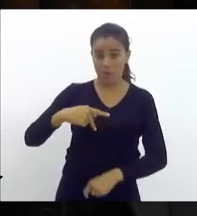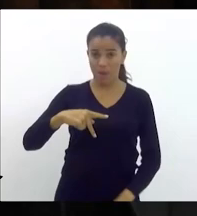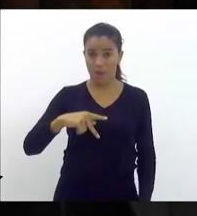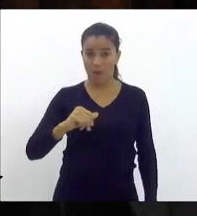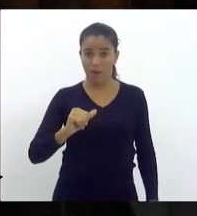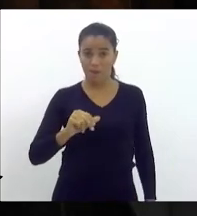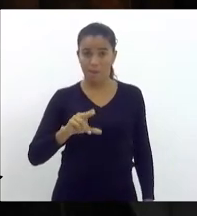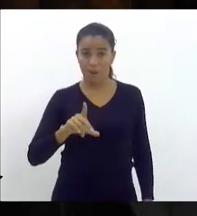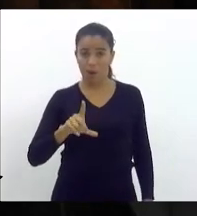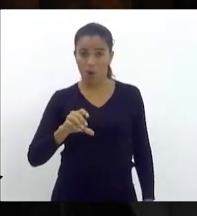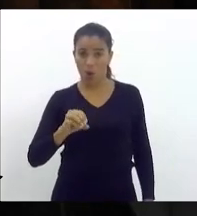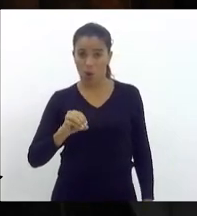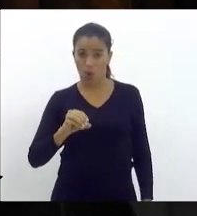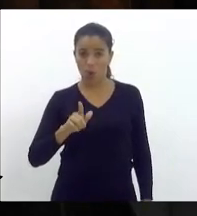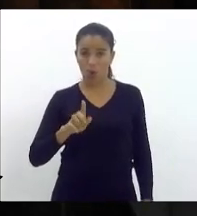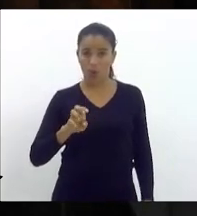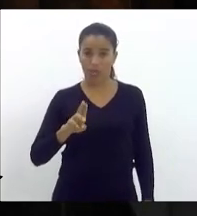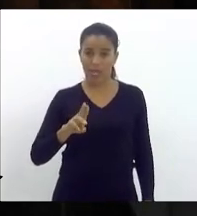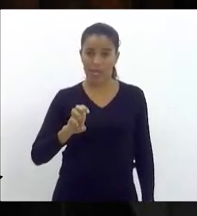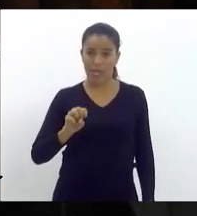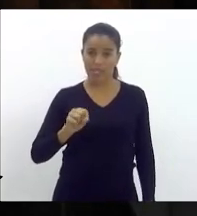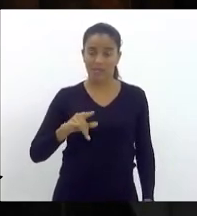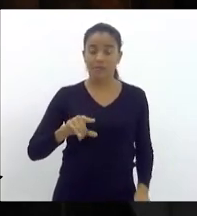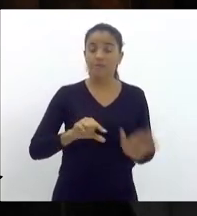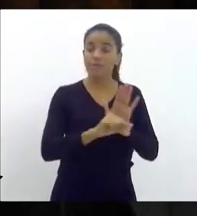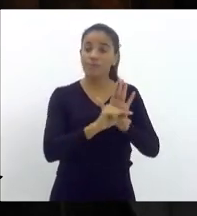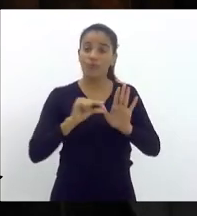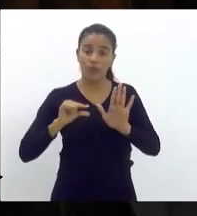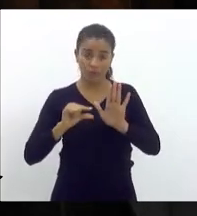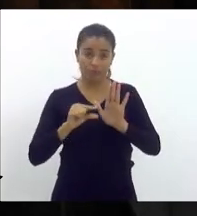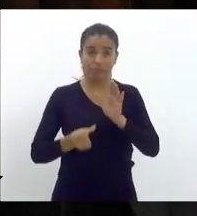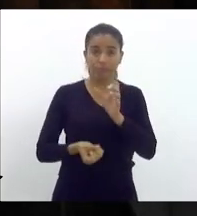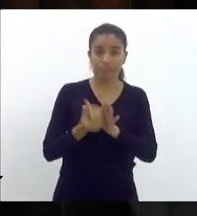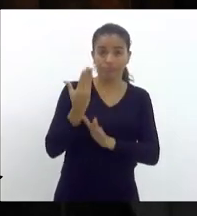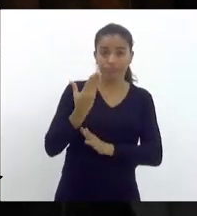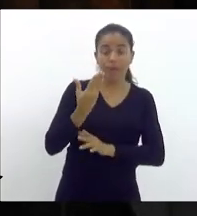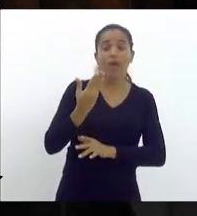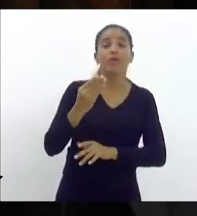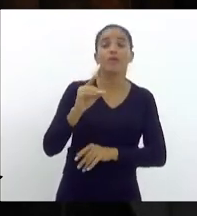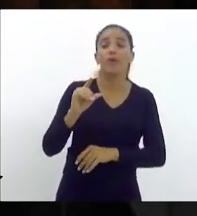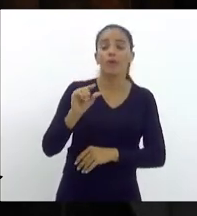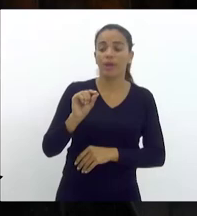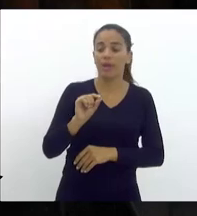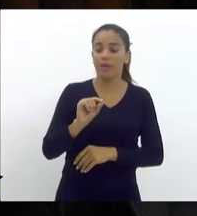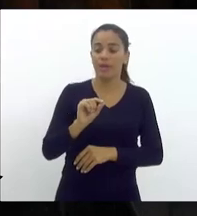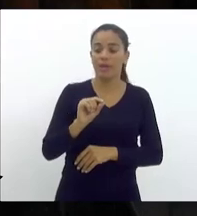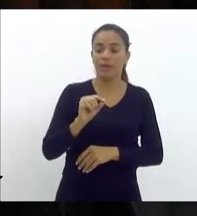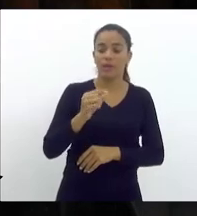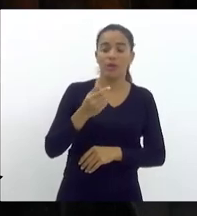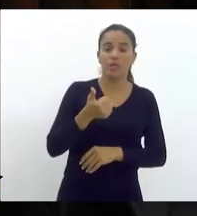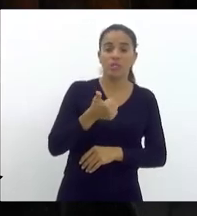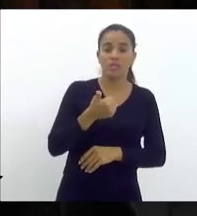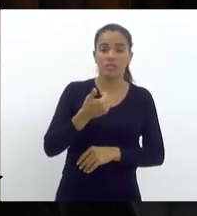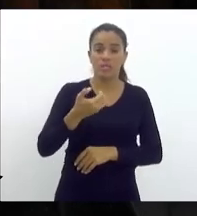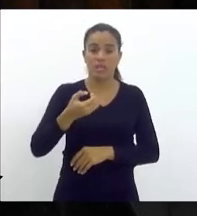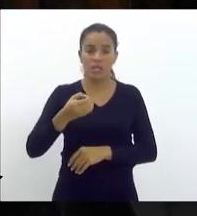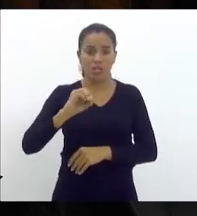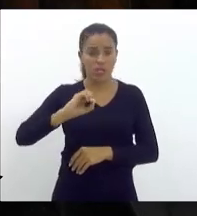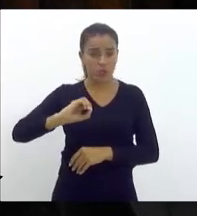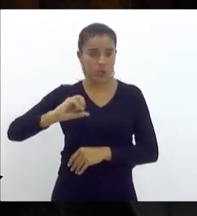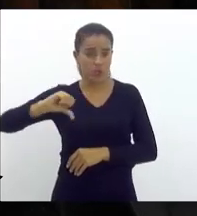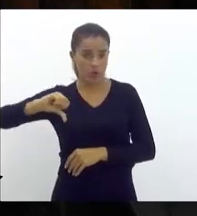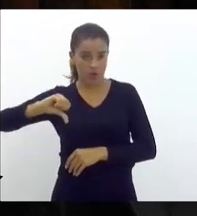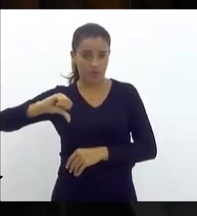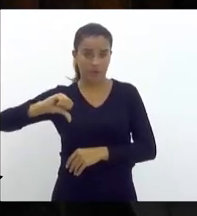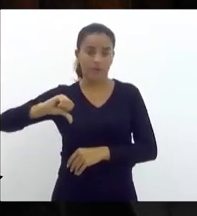a emenda constitucional número 109-21, de origem do próprio legislativo. Entrou em